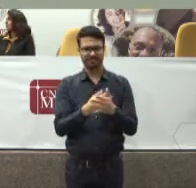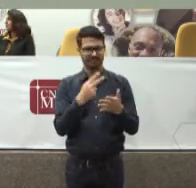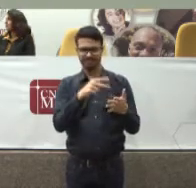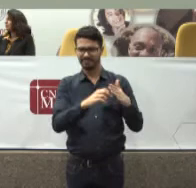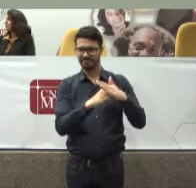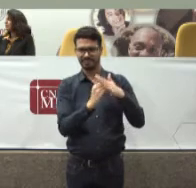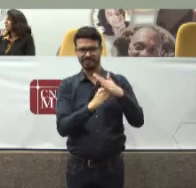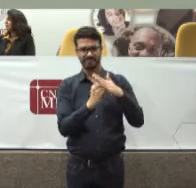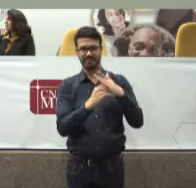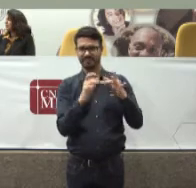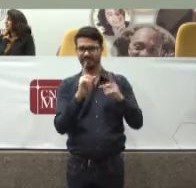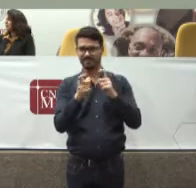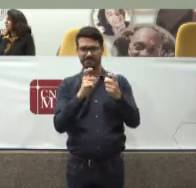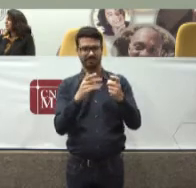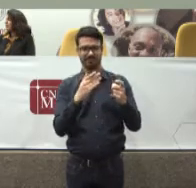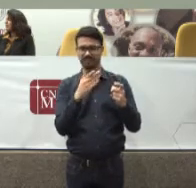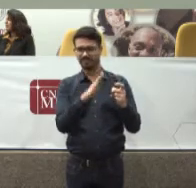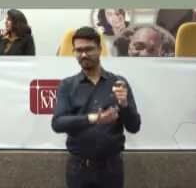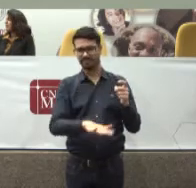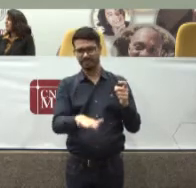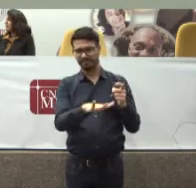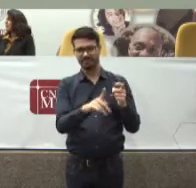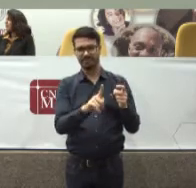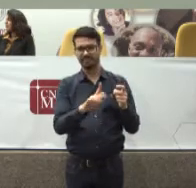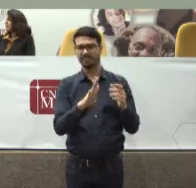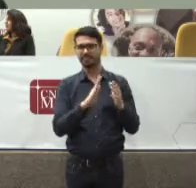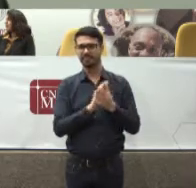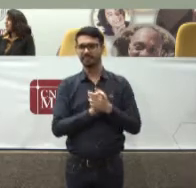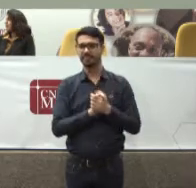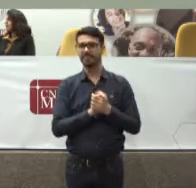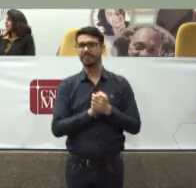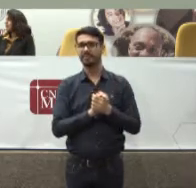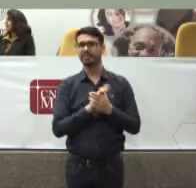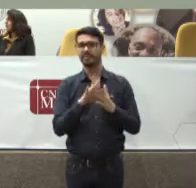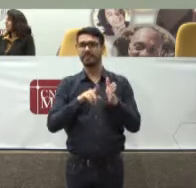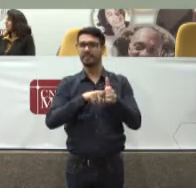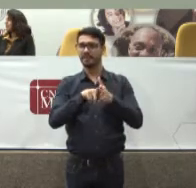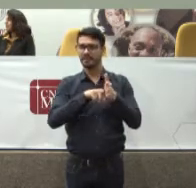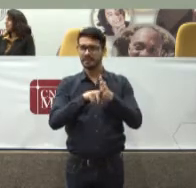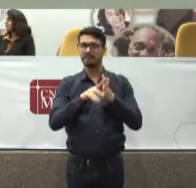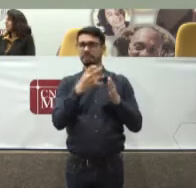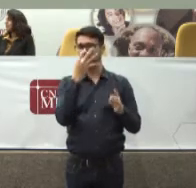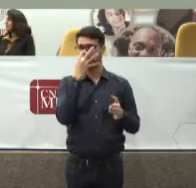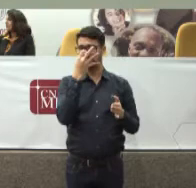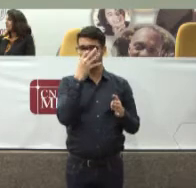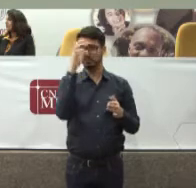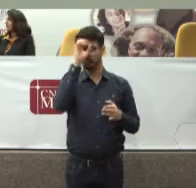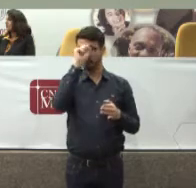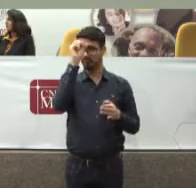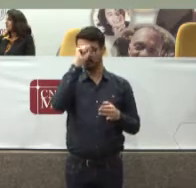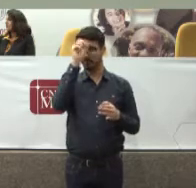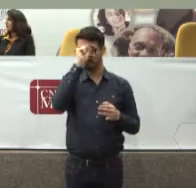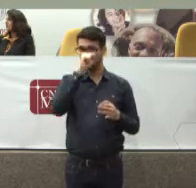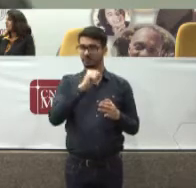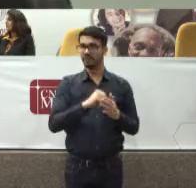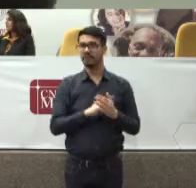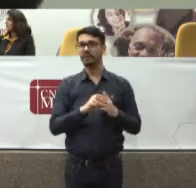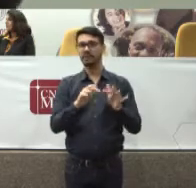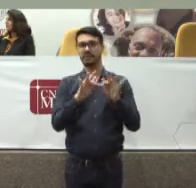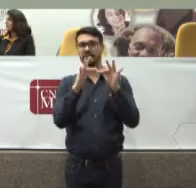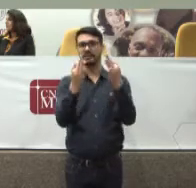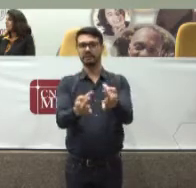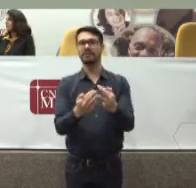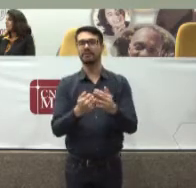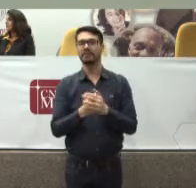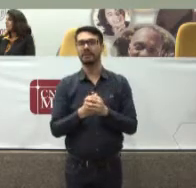Mas Daquilo que Pesquisamos Ouvimos E aprendemos É simples É só